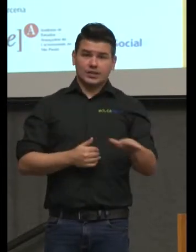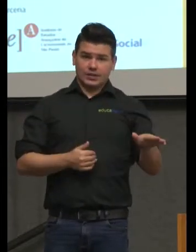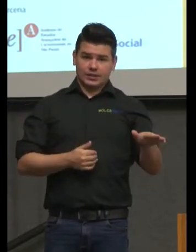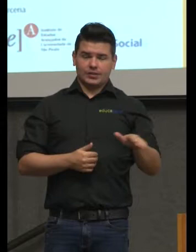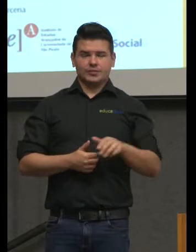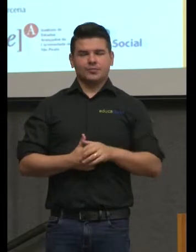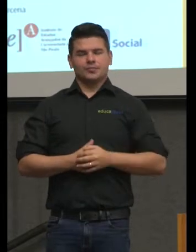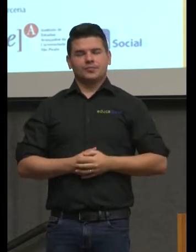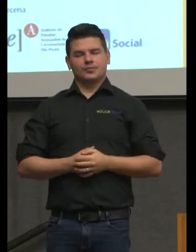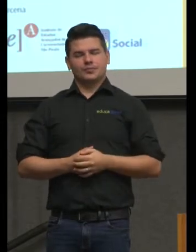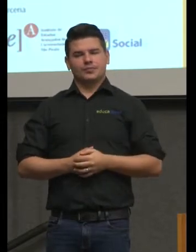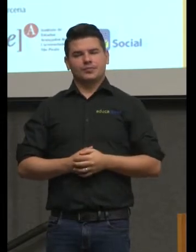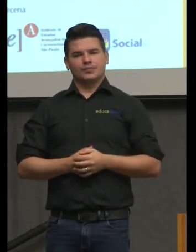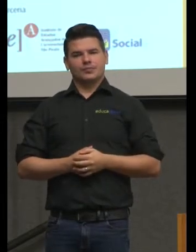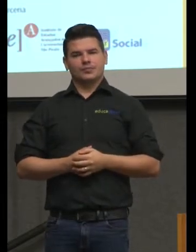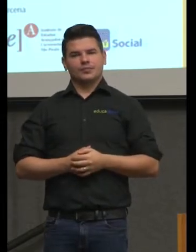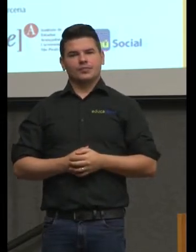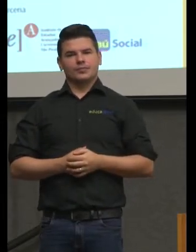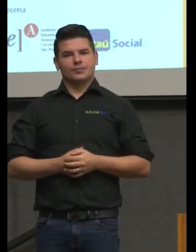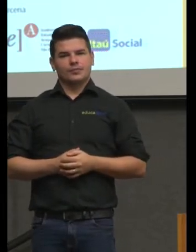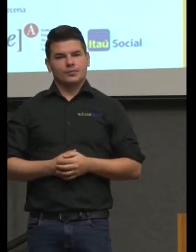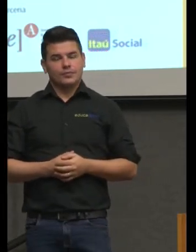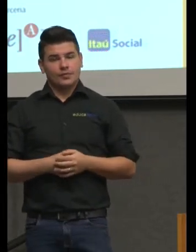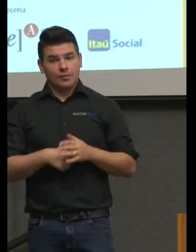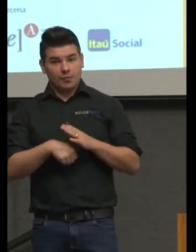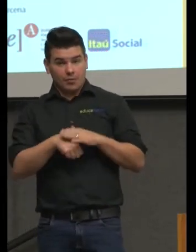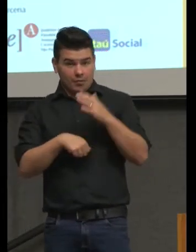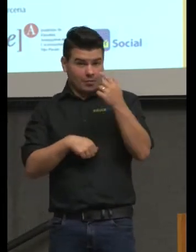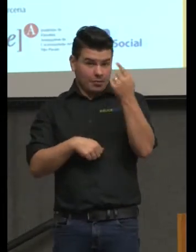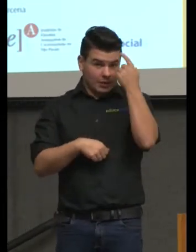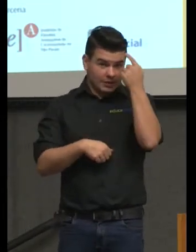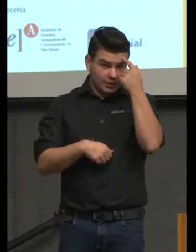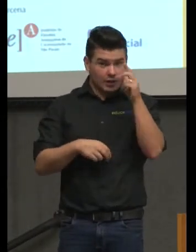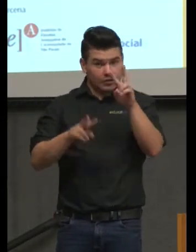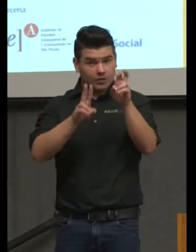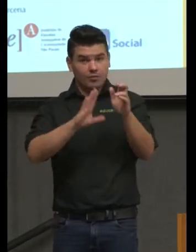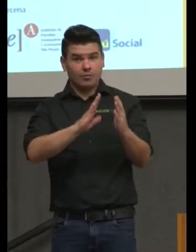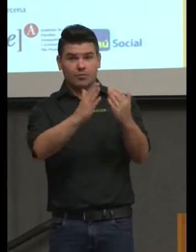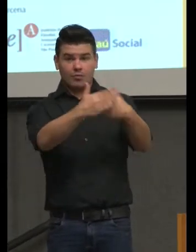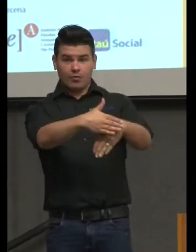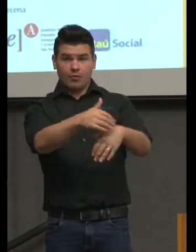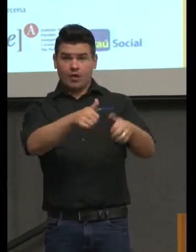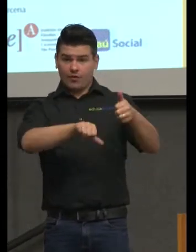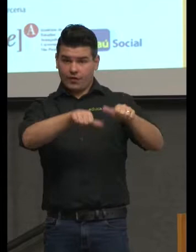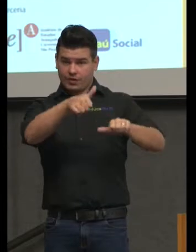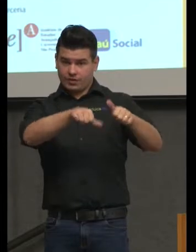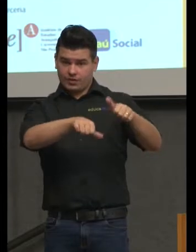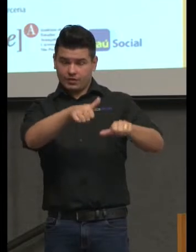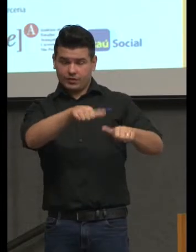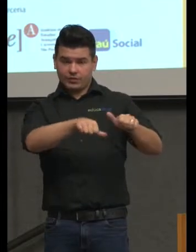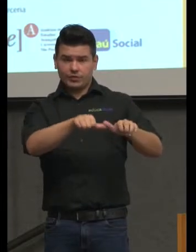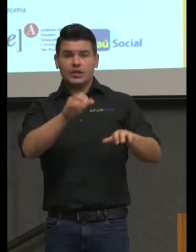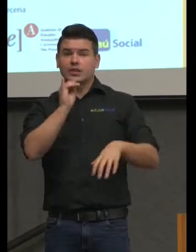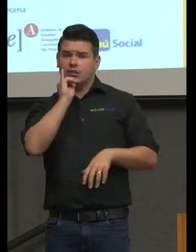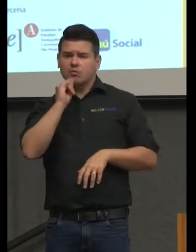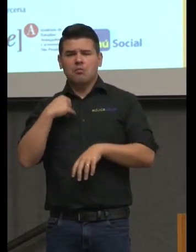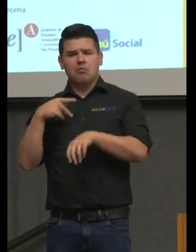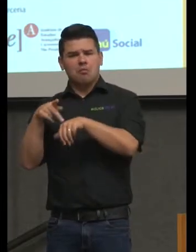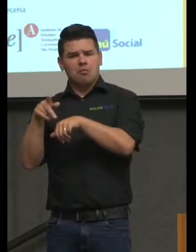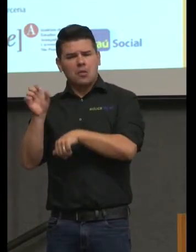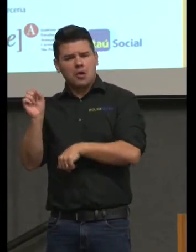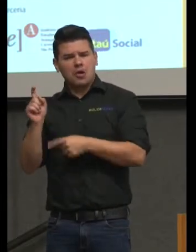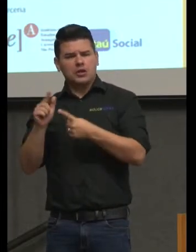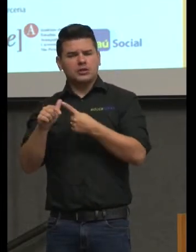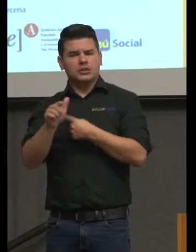Quando nós pensamos em uma avaliação eu sempre uso como modelo para as minhas aulas mesmo na pós-graduação a